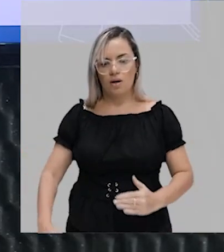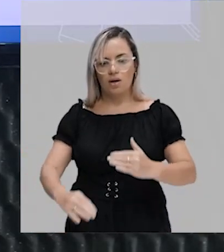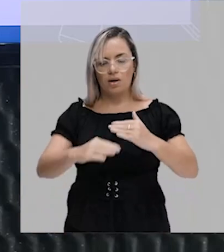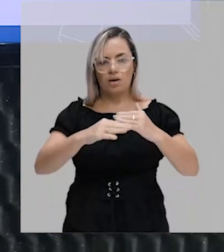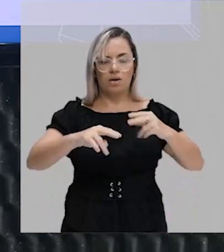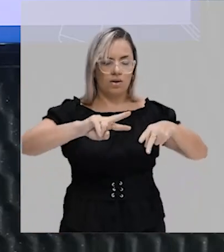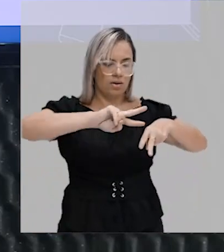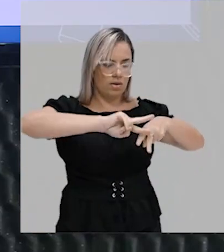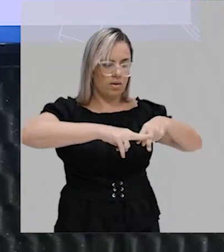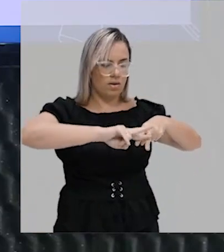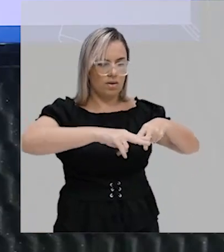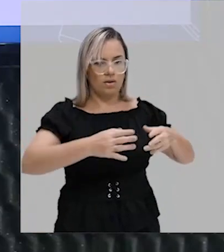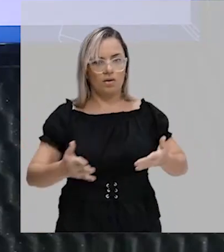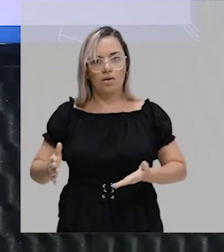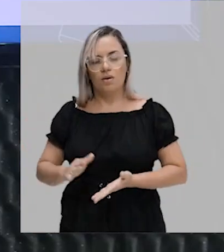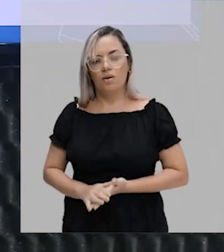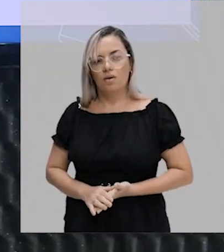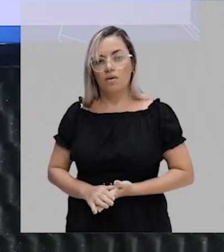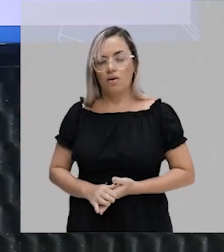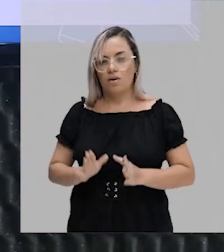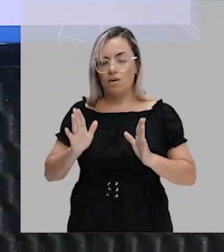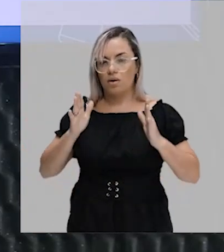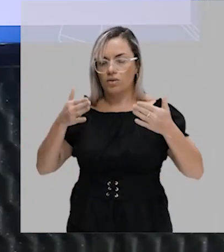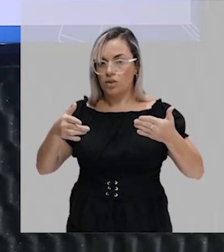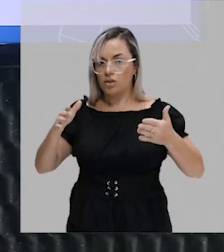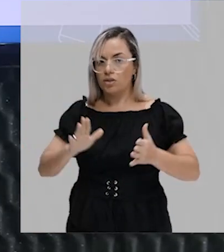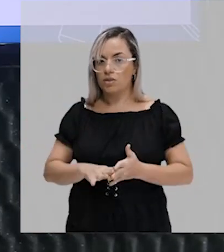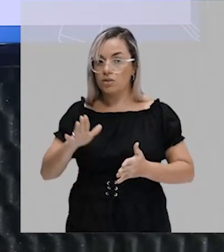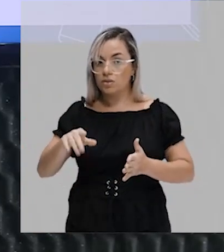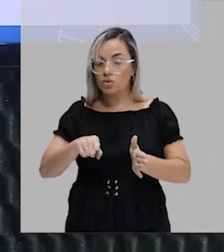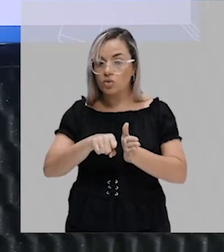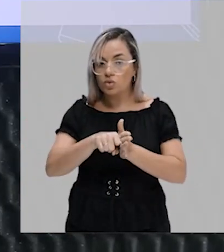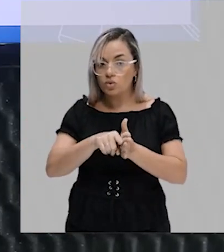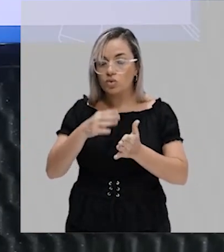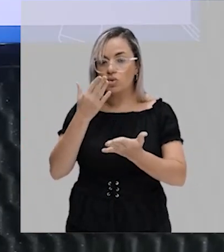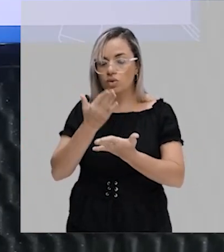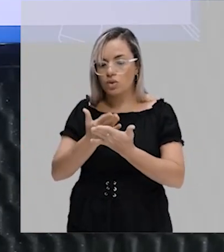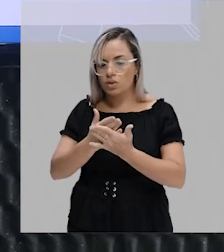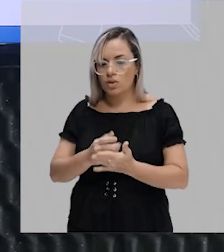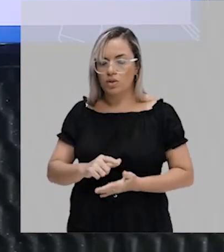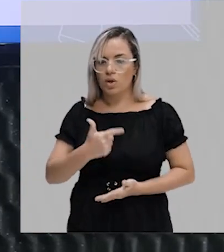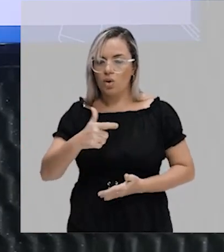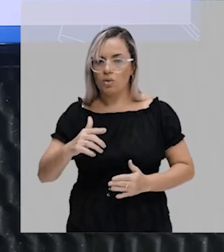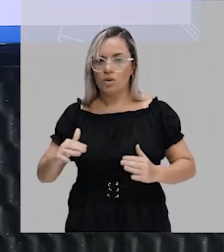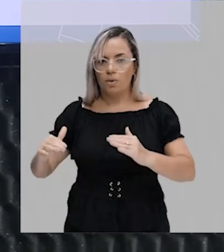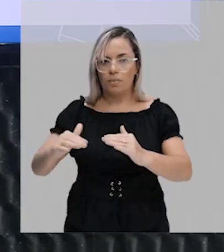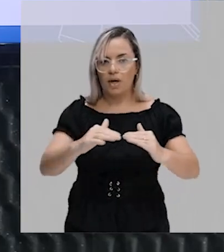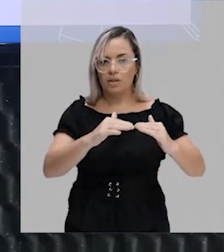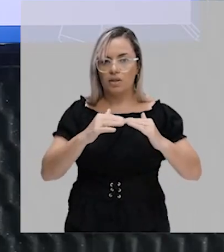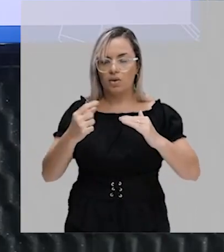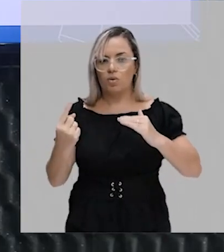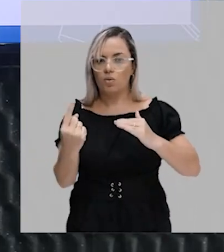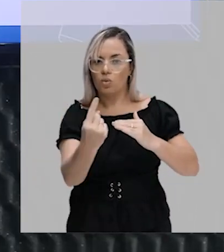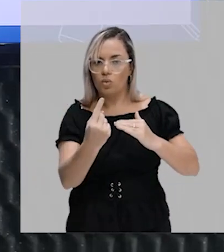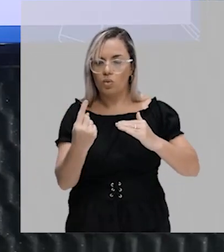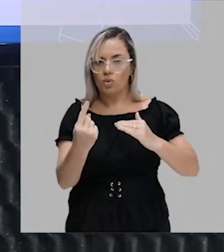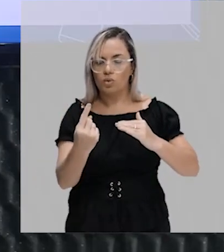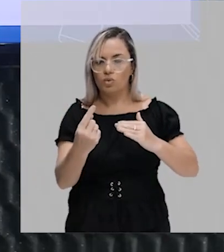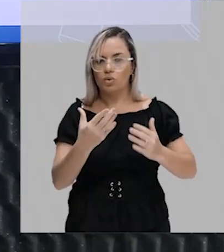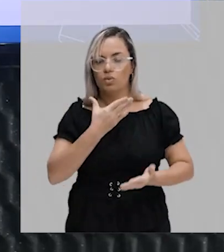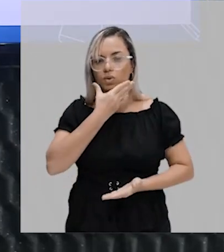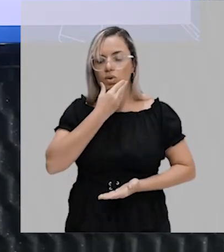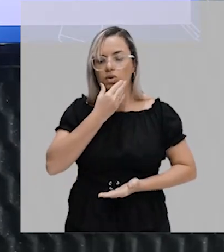Então, olha só o pensamento dela, preste atenção. Para ela, não existe um padrão único de masculinidade. De acordo com cada sociedade,